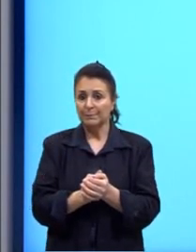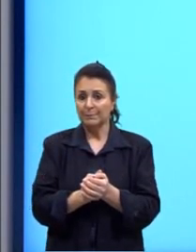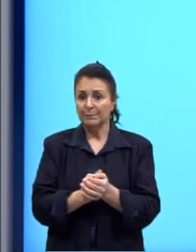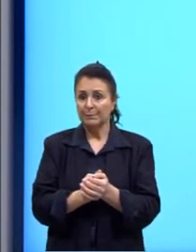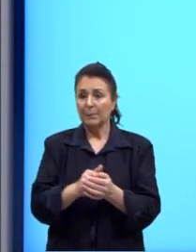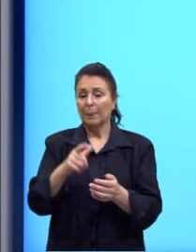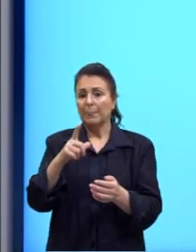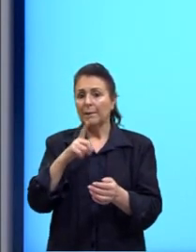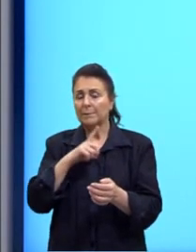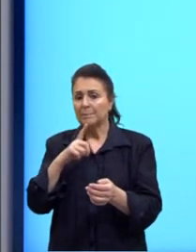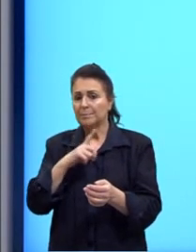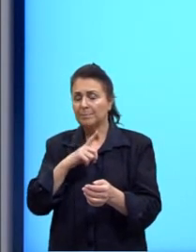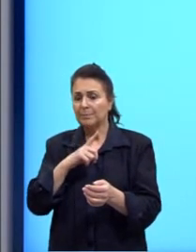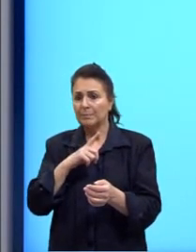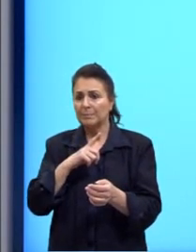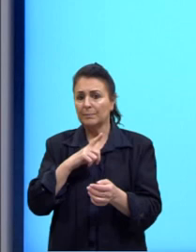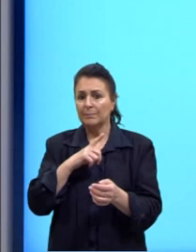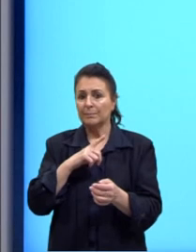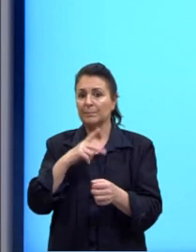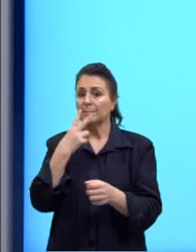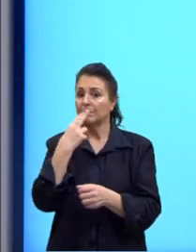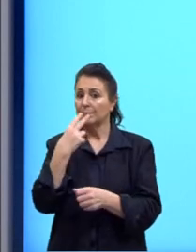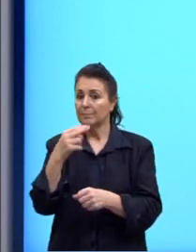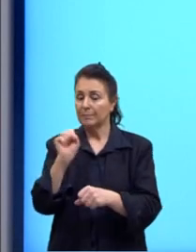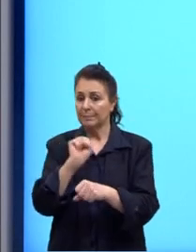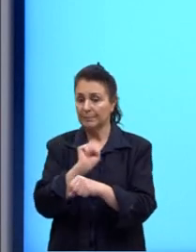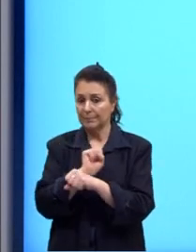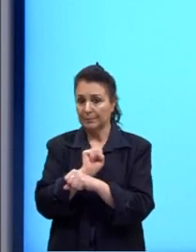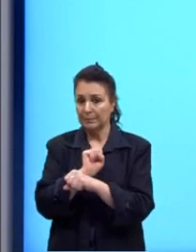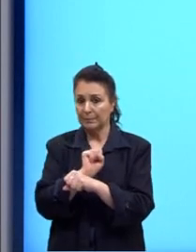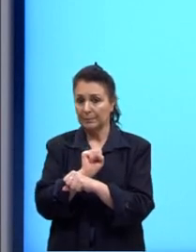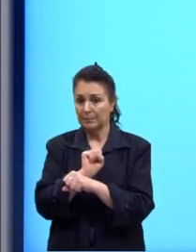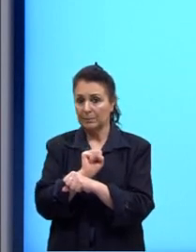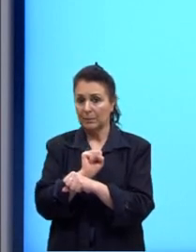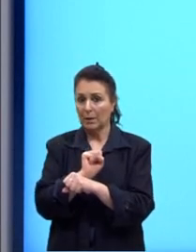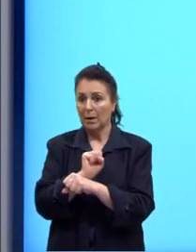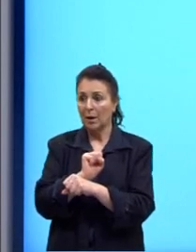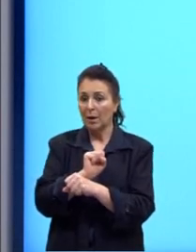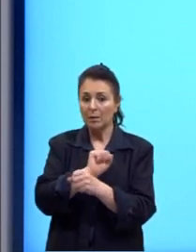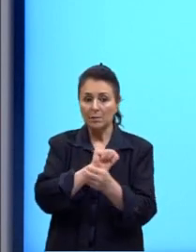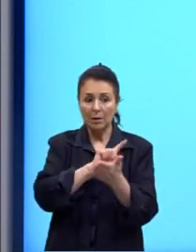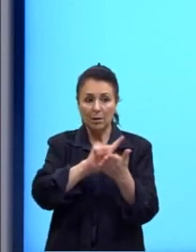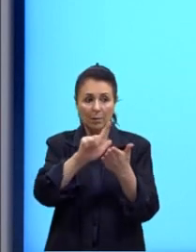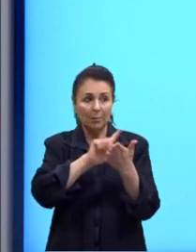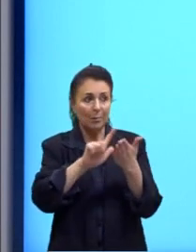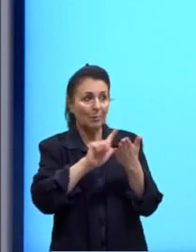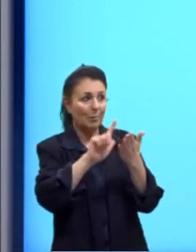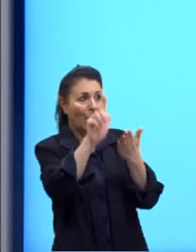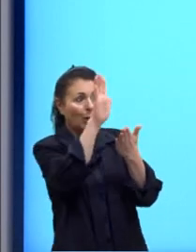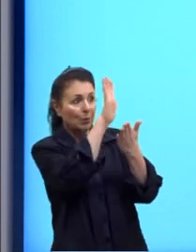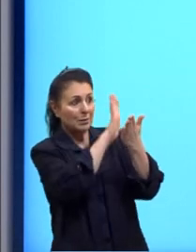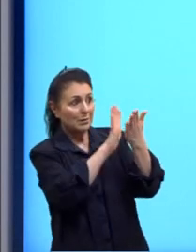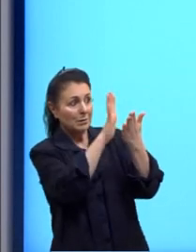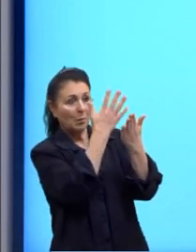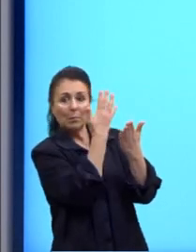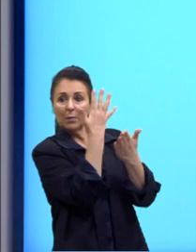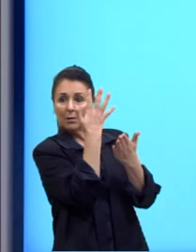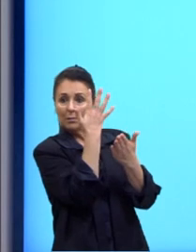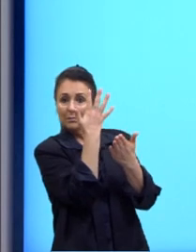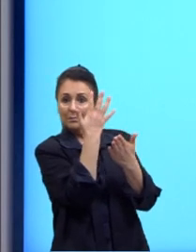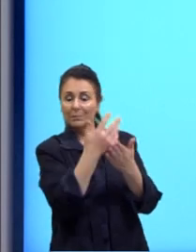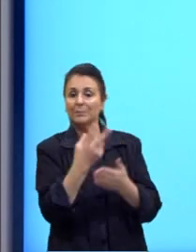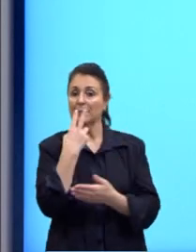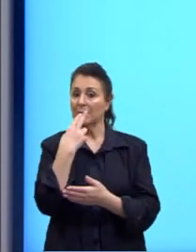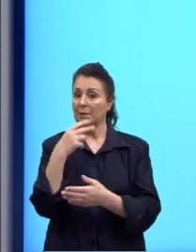Aí, ele diz assim, I would be a mirror cleaner. Eu ia ser um limpador de espelhos. That's a job I